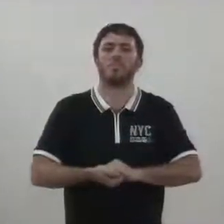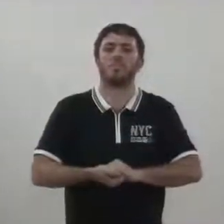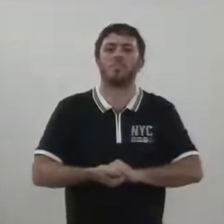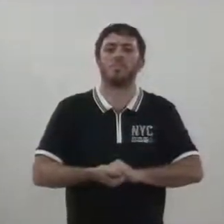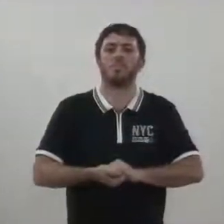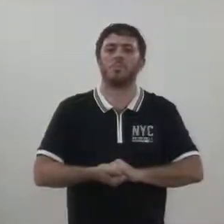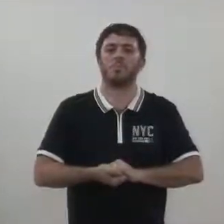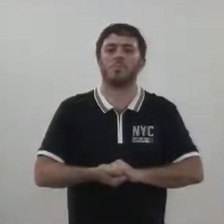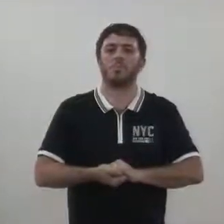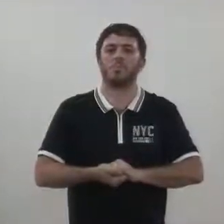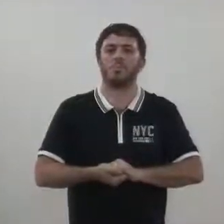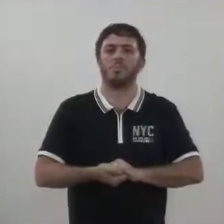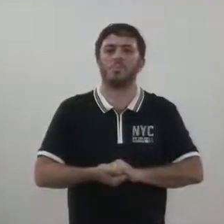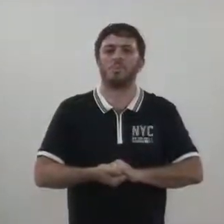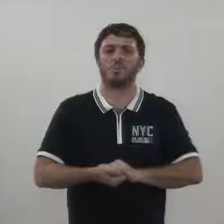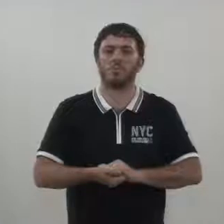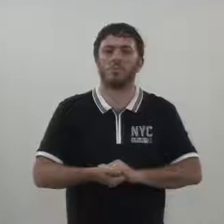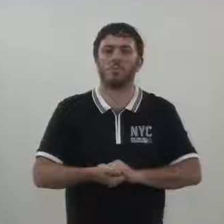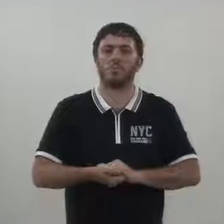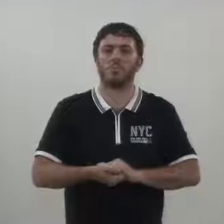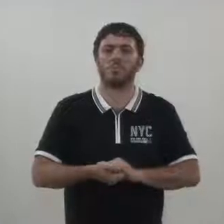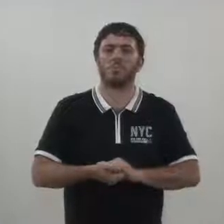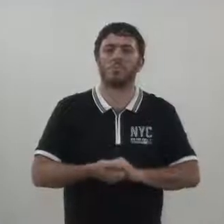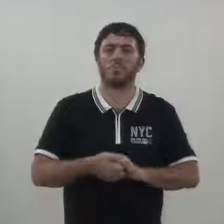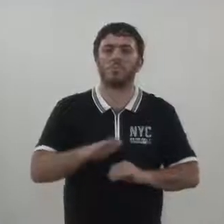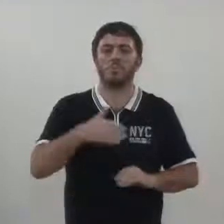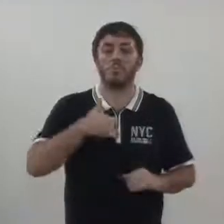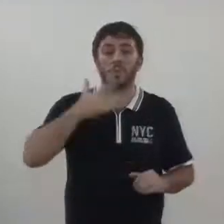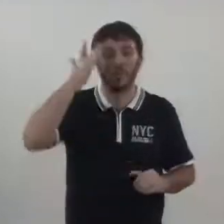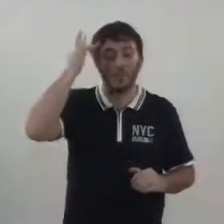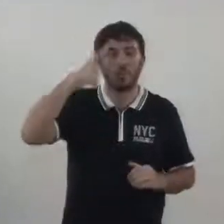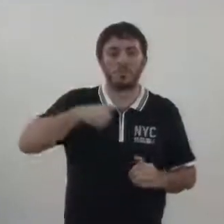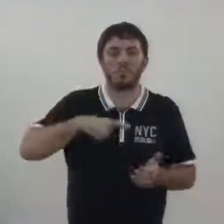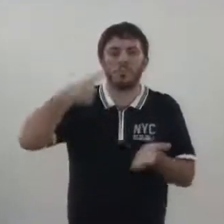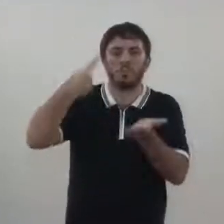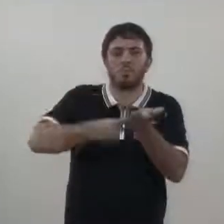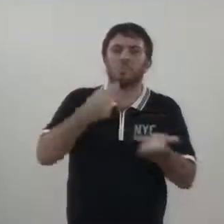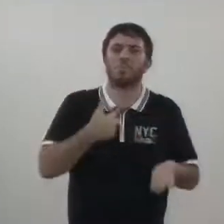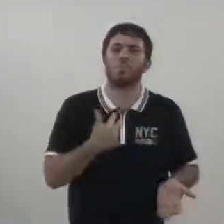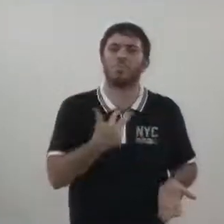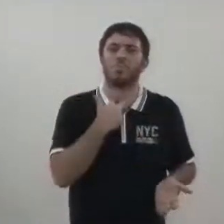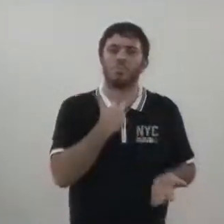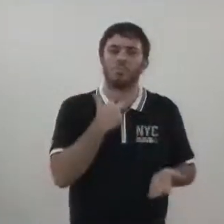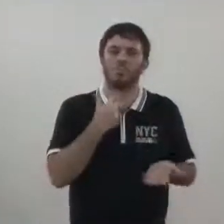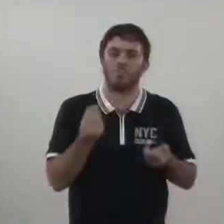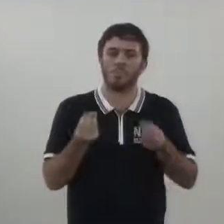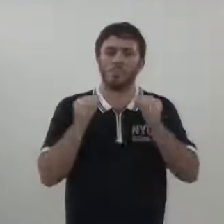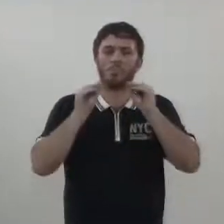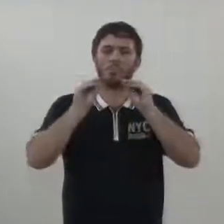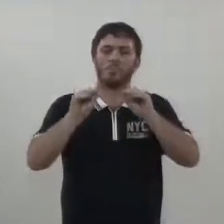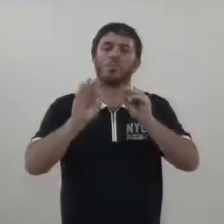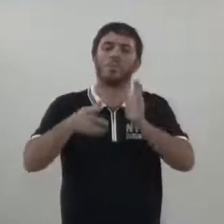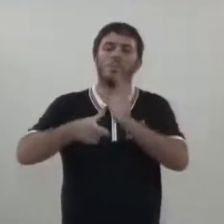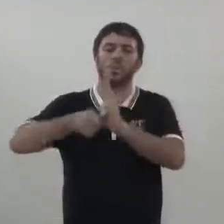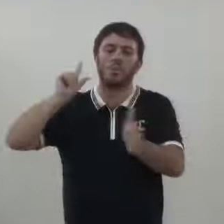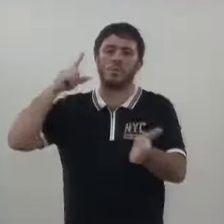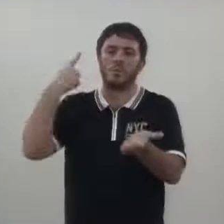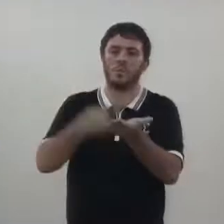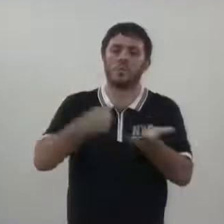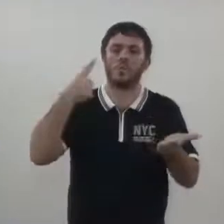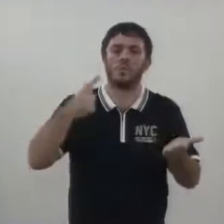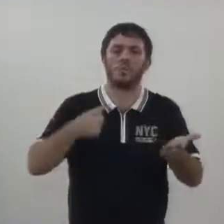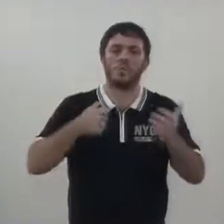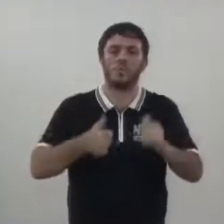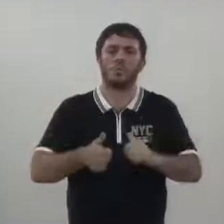Também quero justificar, desde já a minha ausência, que eu tenho um compromisso amanhã à noite e não poderei participar anteriormente agendado. Eu também